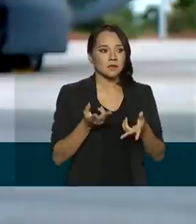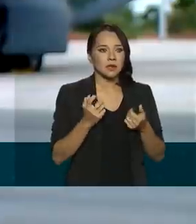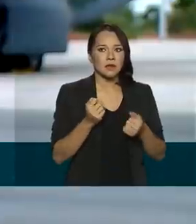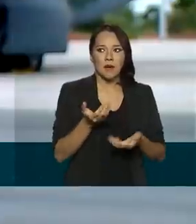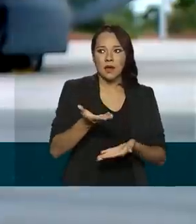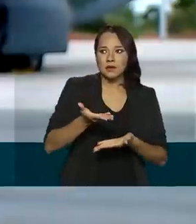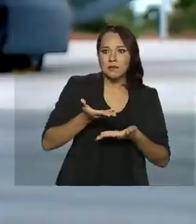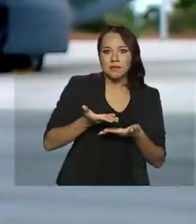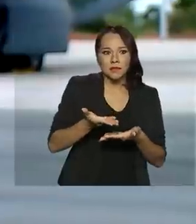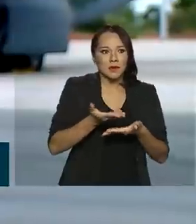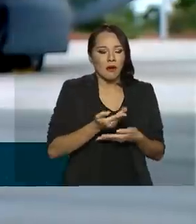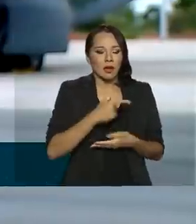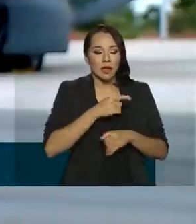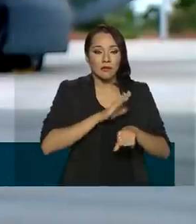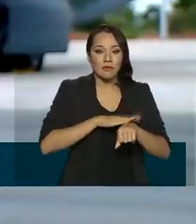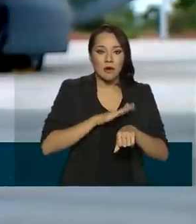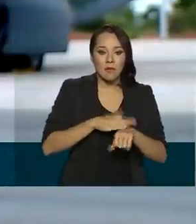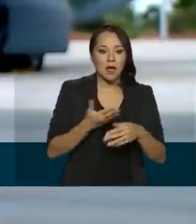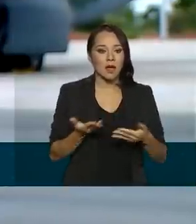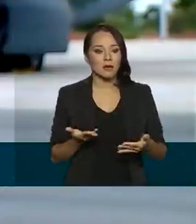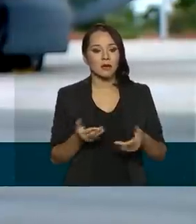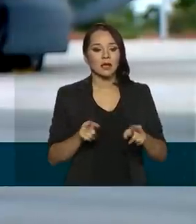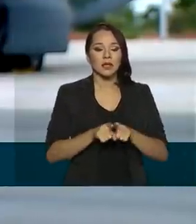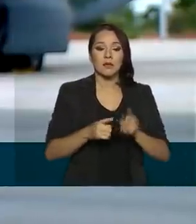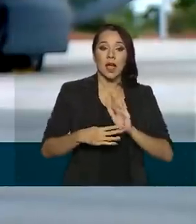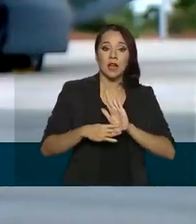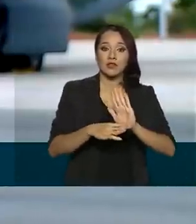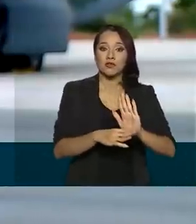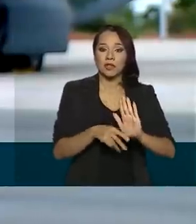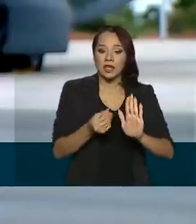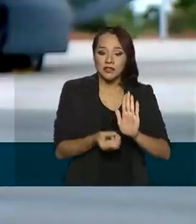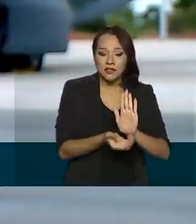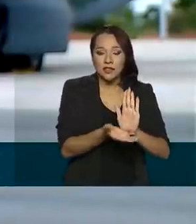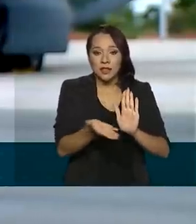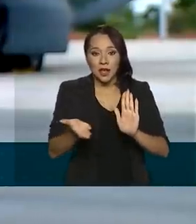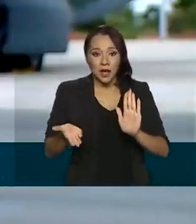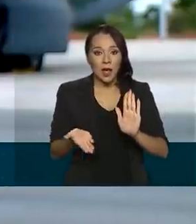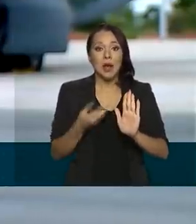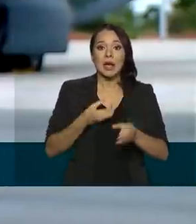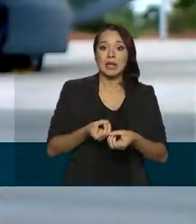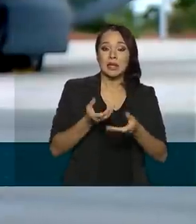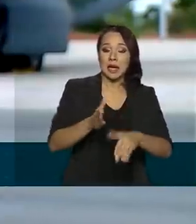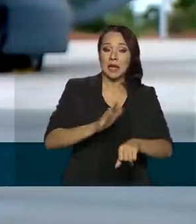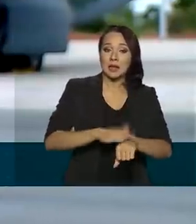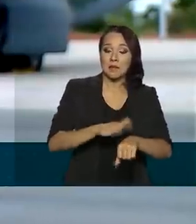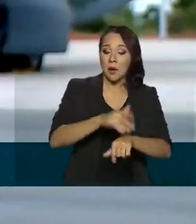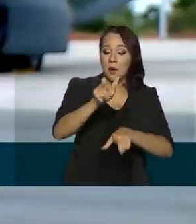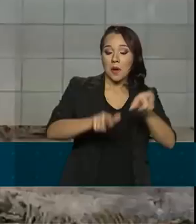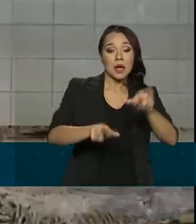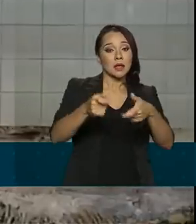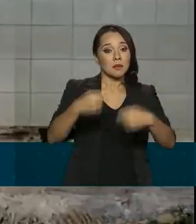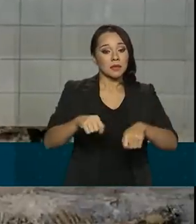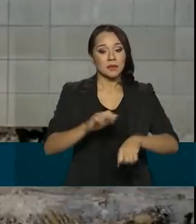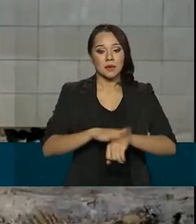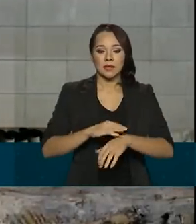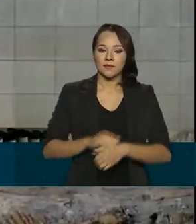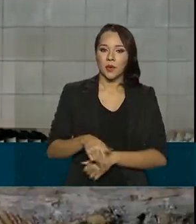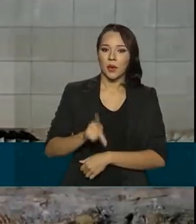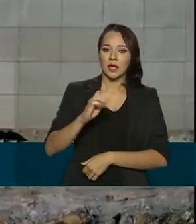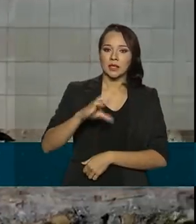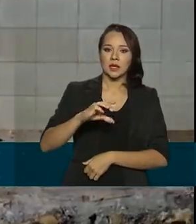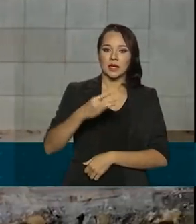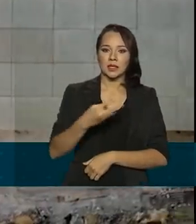que nós tivemos naquele momento, a ajuda que nós pudemos prestar, entregar na mão daquele que está precisando. O KC